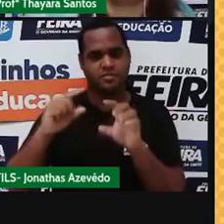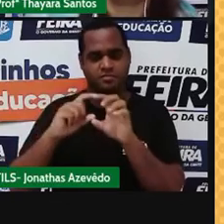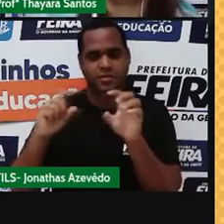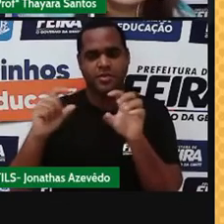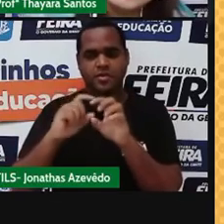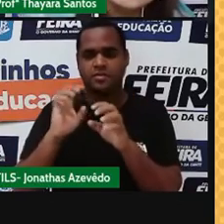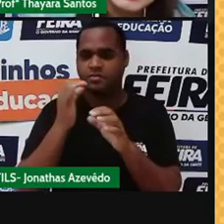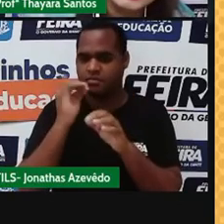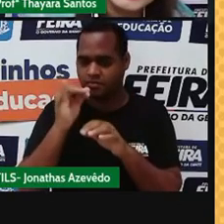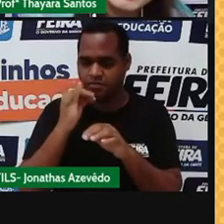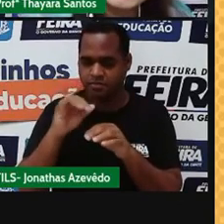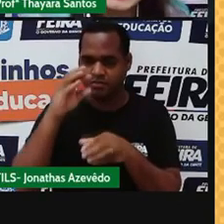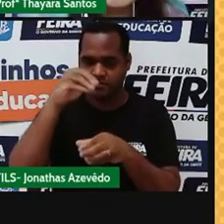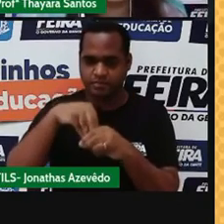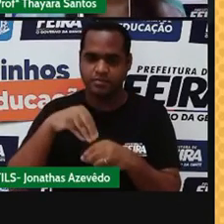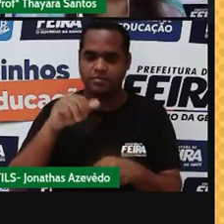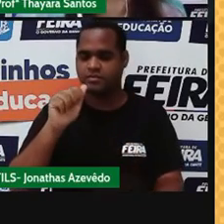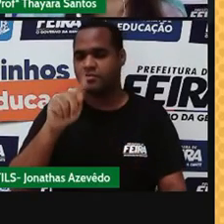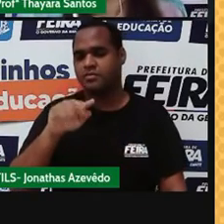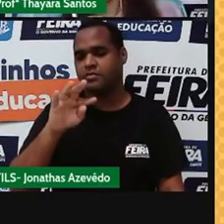eletrônicas nos seus átomos.